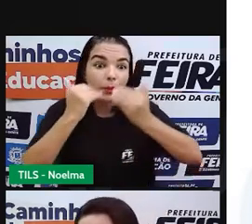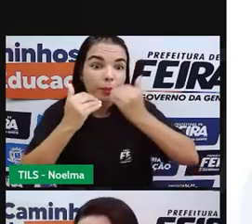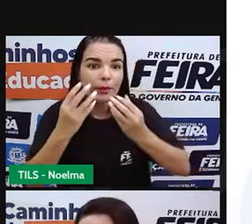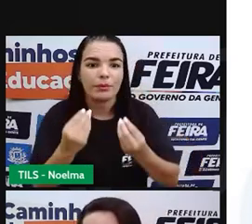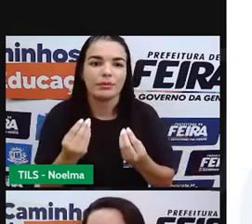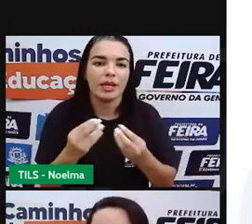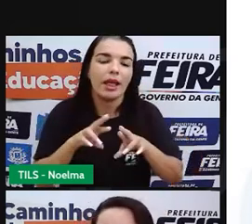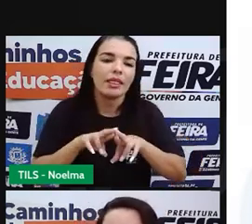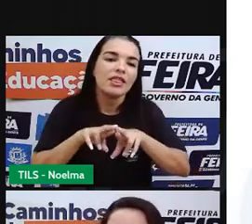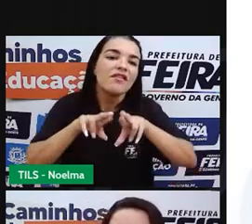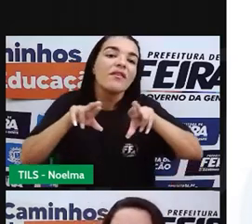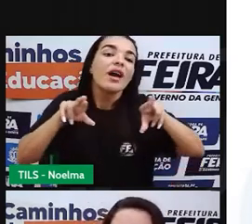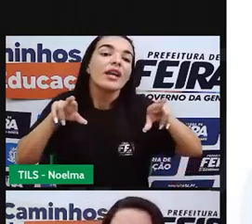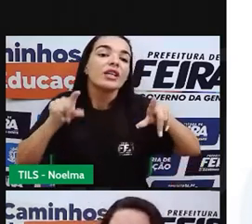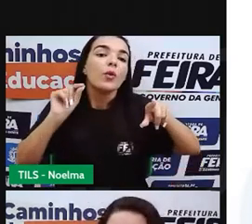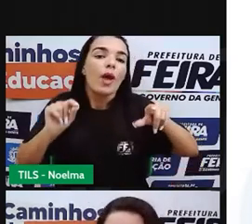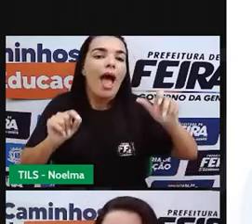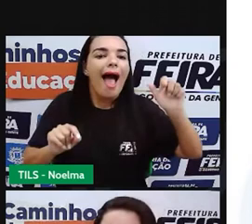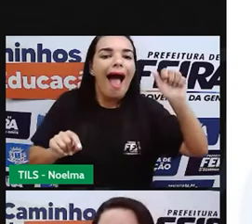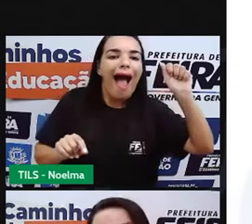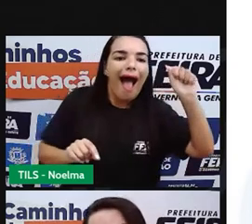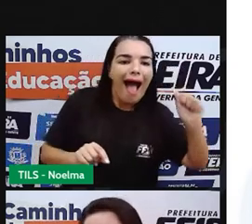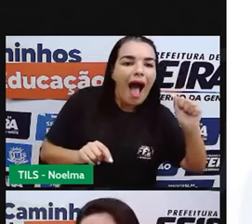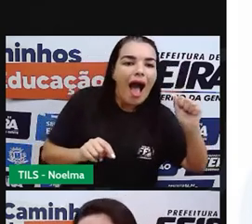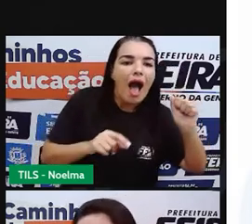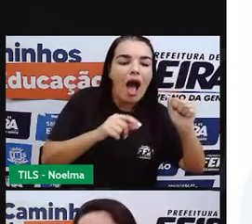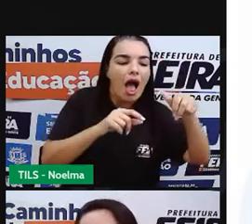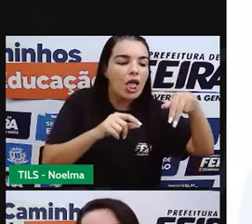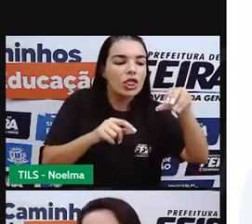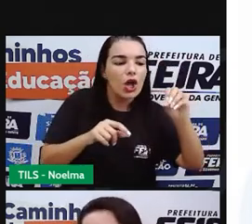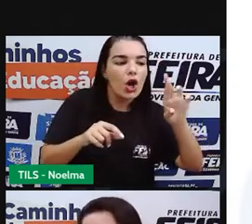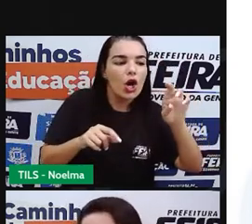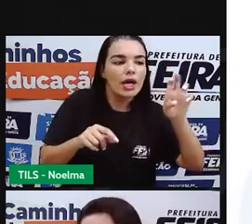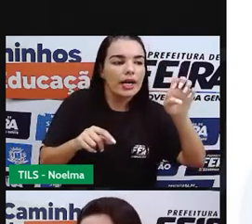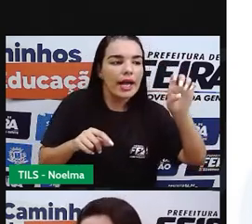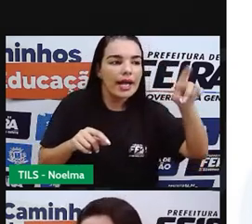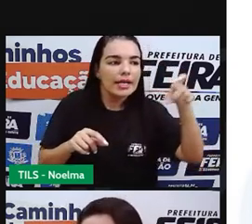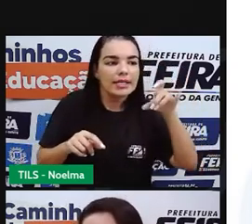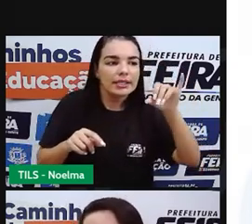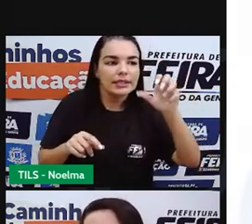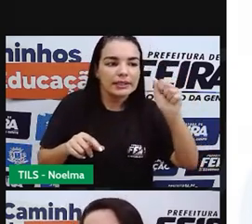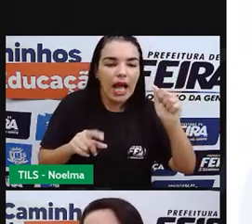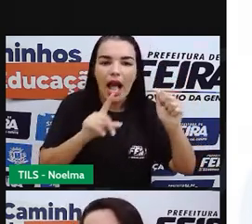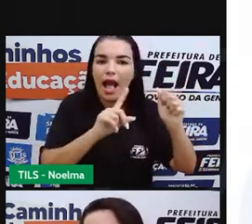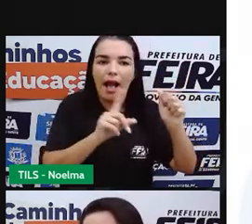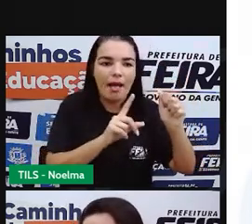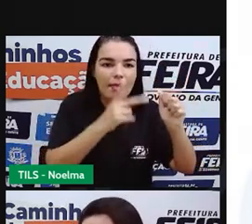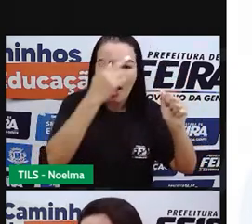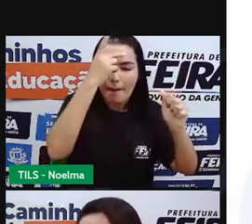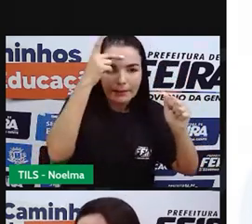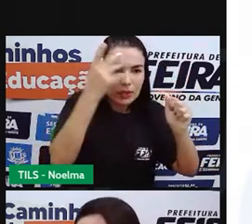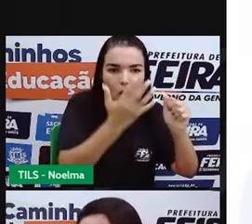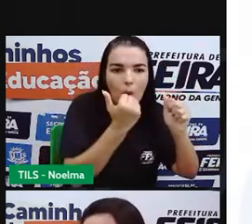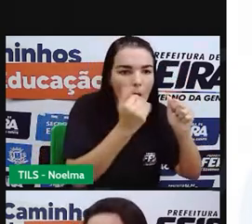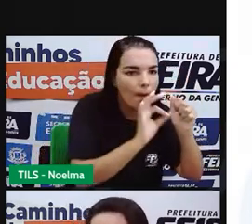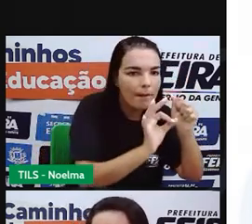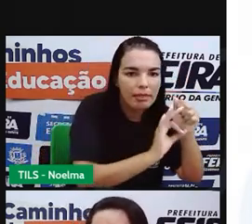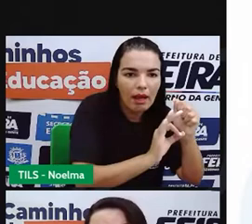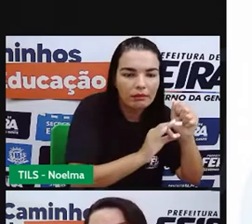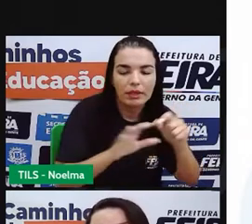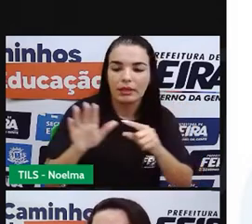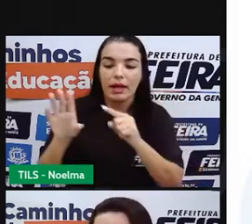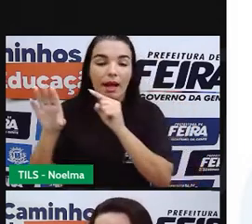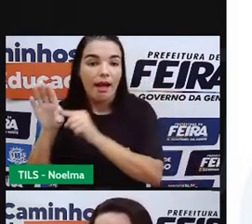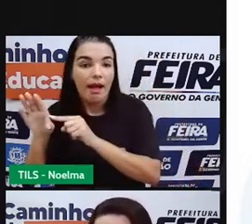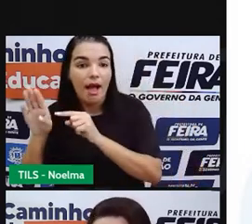anorexia é isso. A anorexia, a pessoa não quer comer. E a bulimia tem compulsão pelo alimento, né?